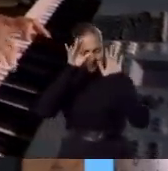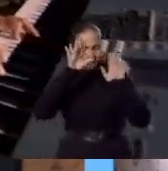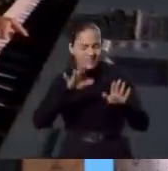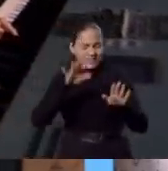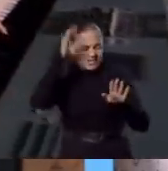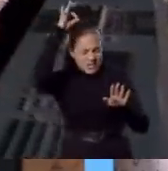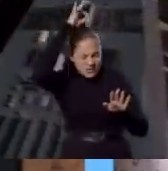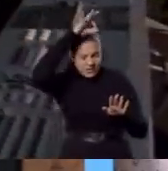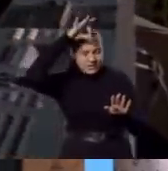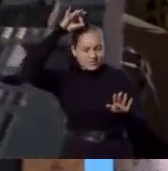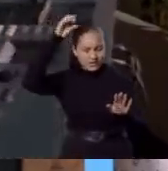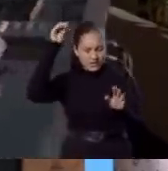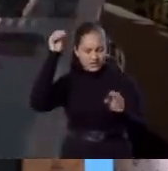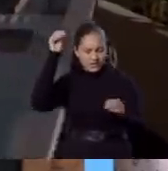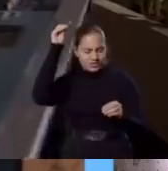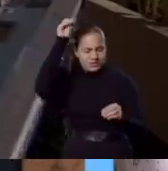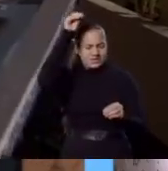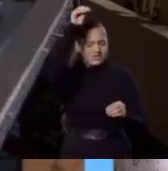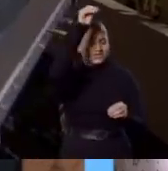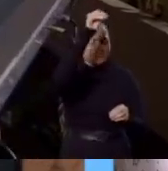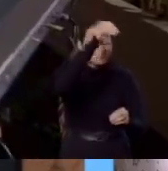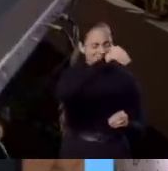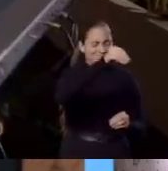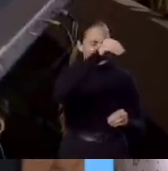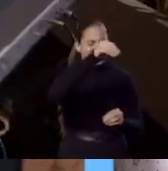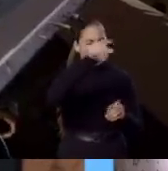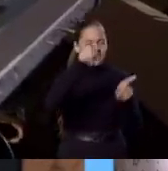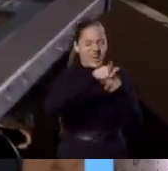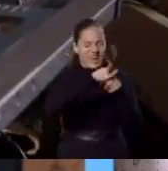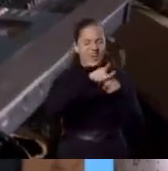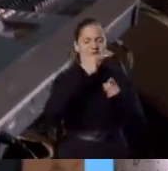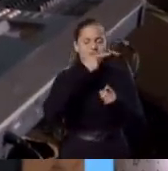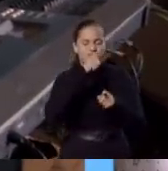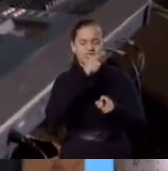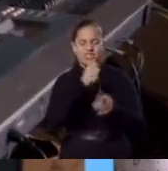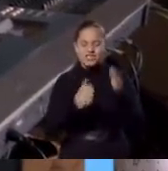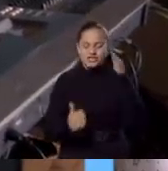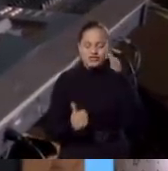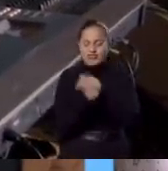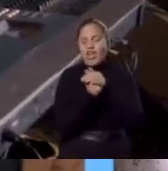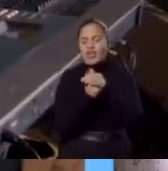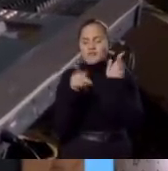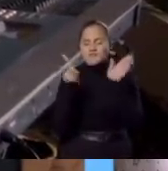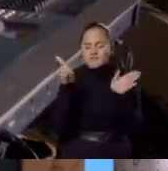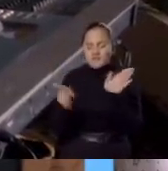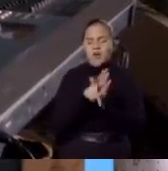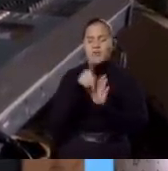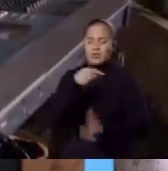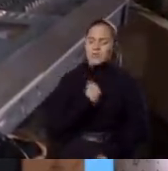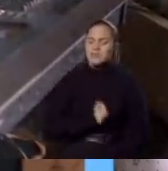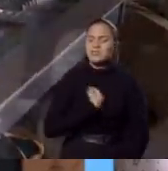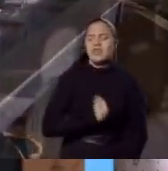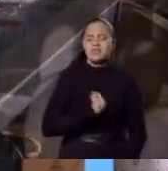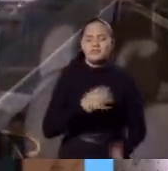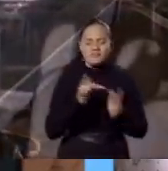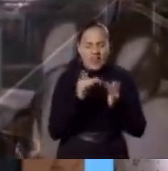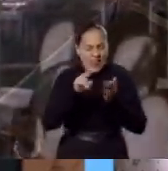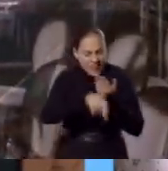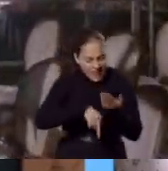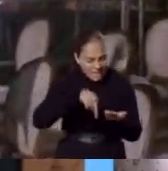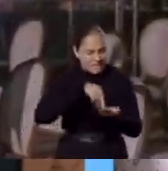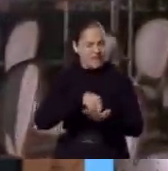a mão dele, meu Pai Sobre a cabeça Levanta teu filho Com